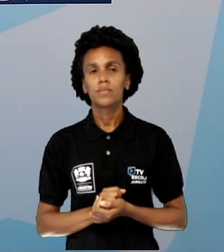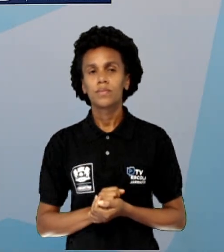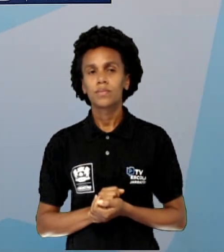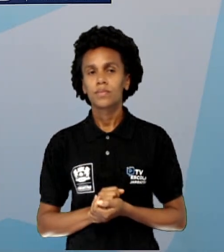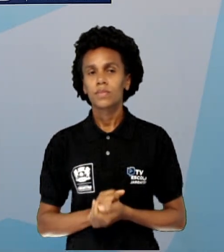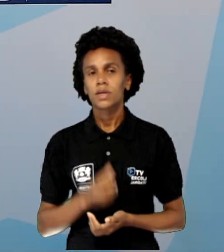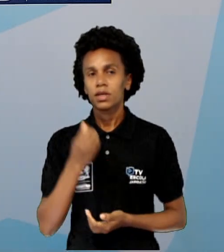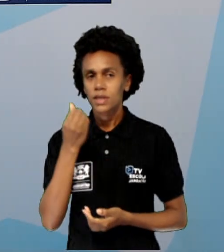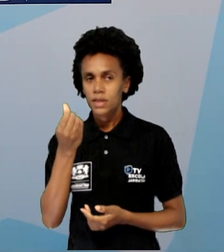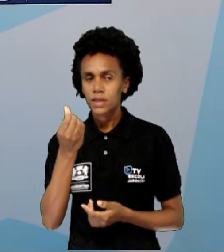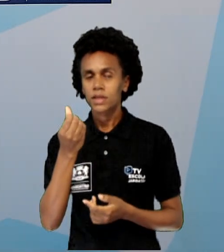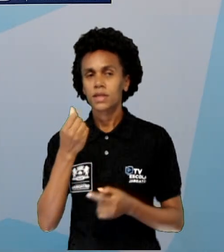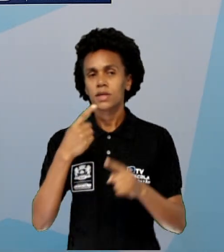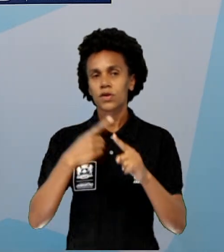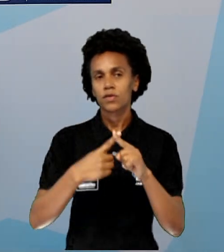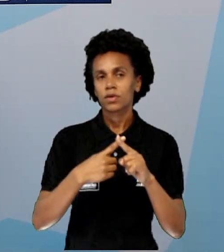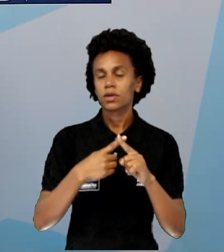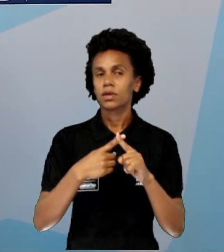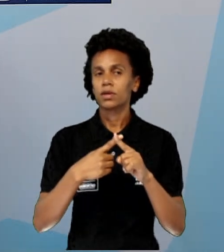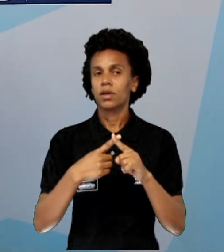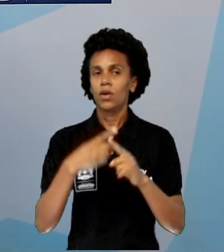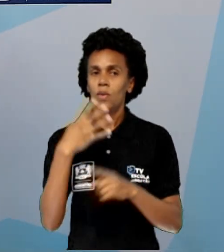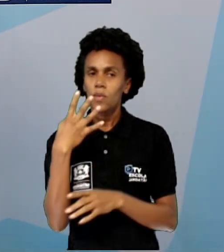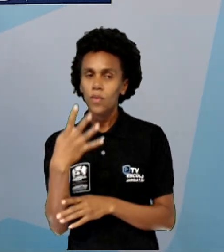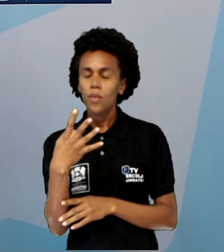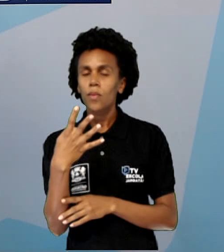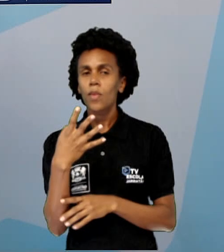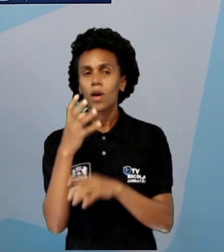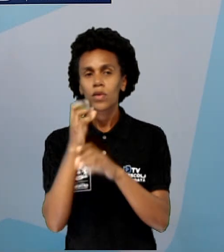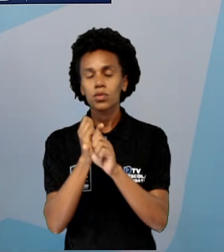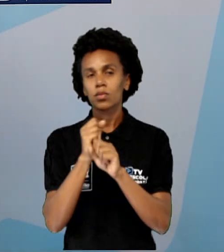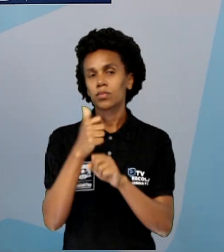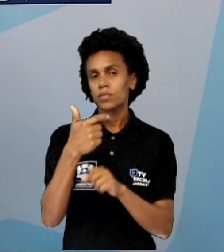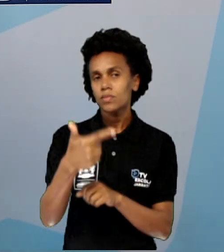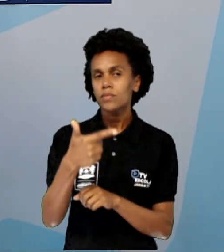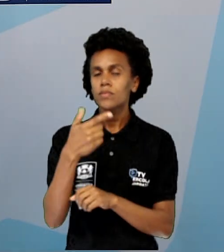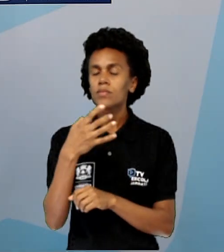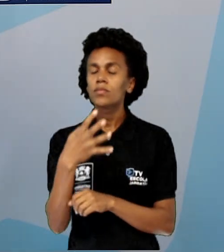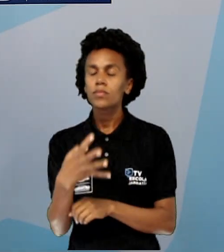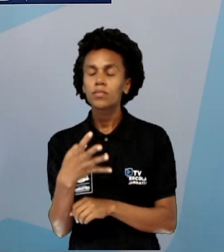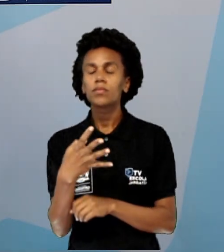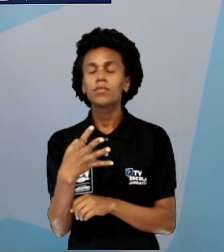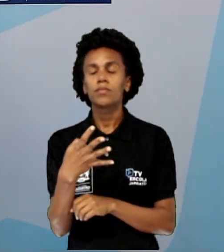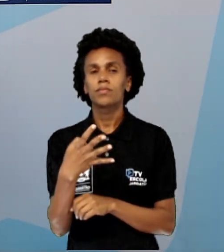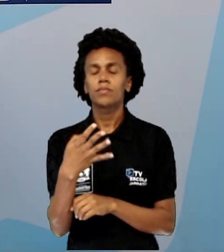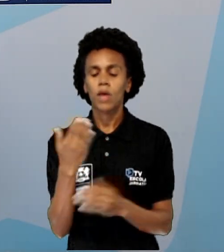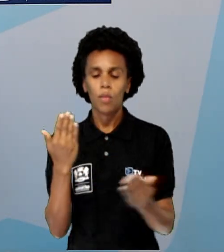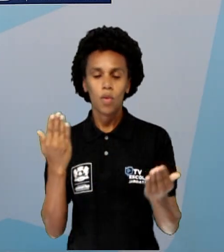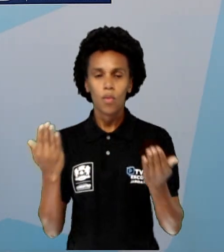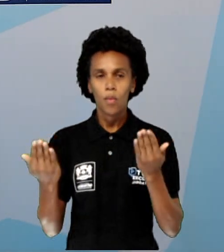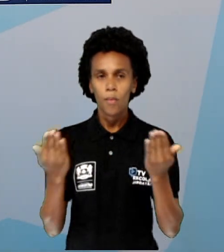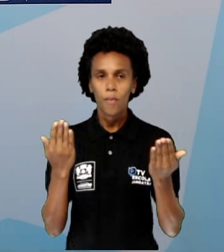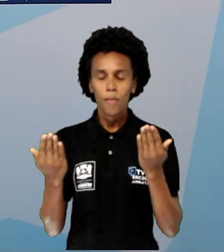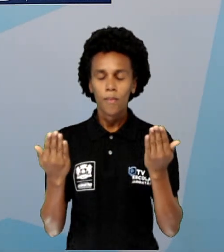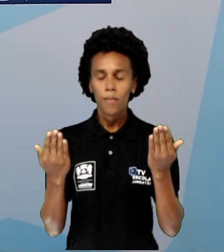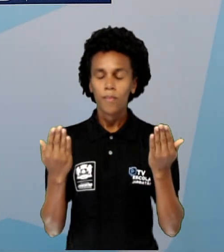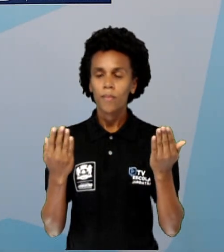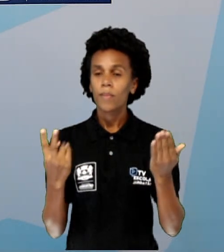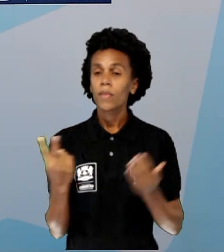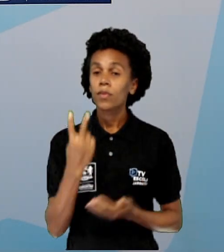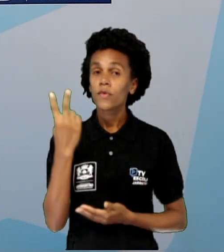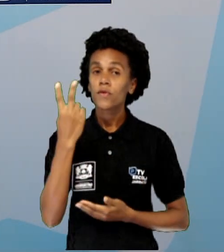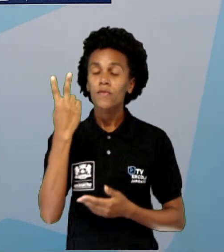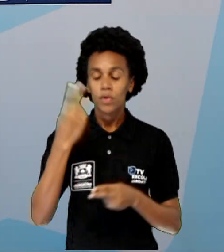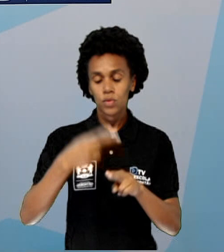vai dar o vinte e quatro. Perceba que essa relação a gente estabeleceu comparando o preço de dois chocolates, que era seis reais.